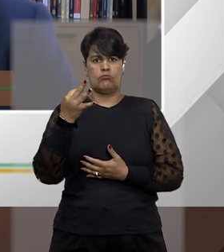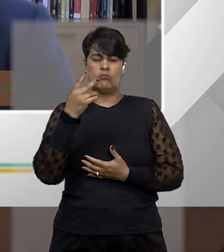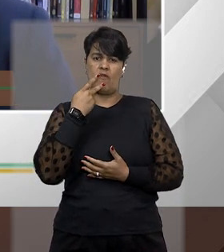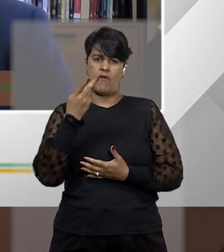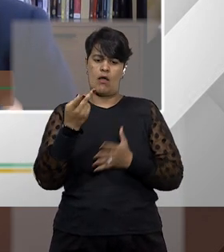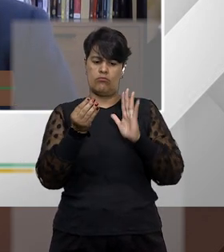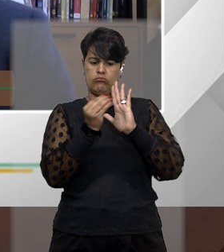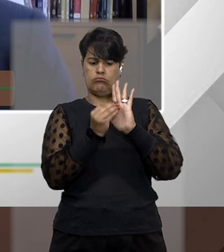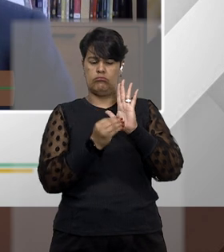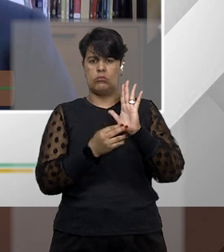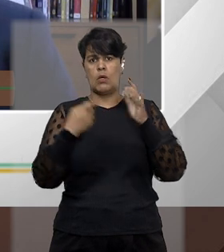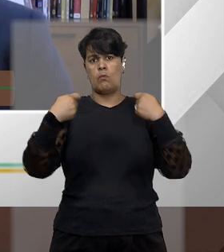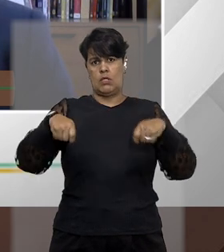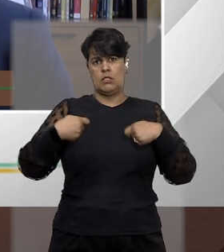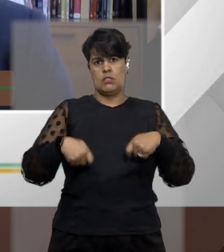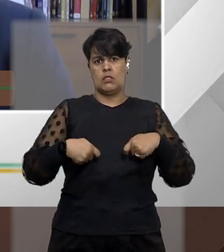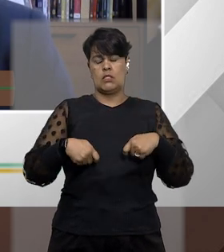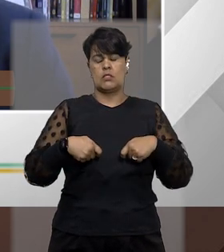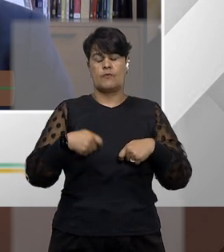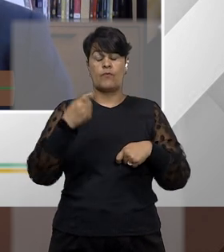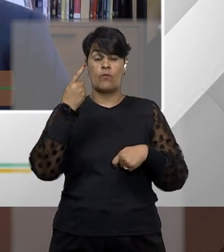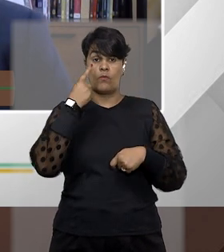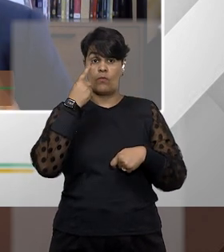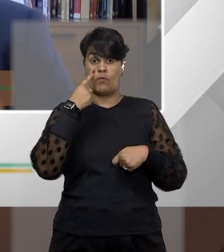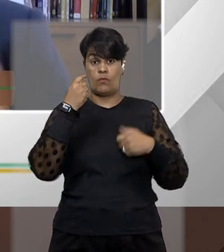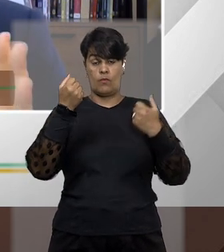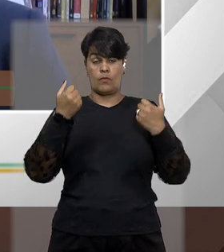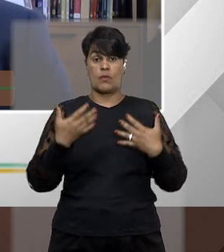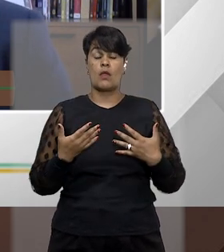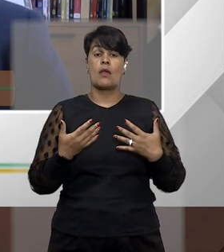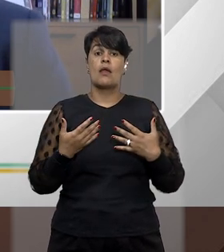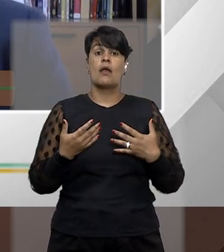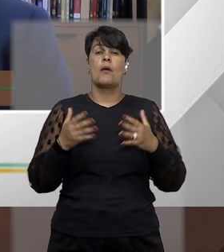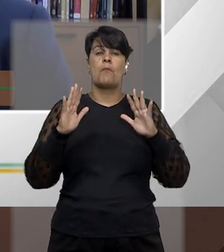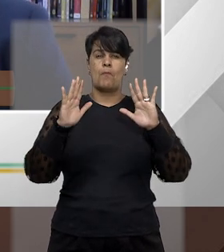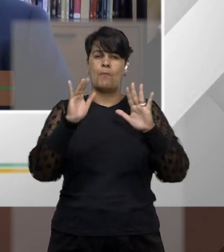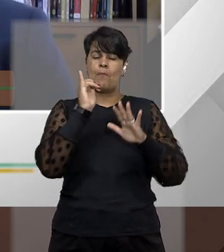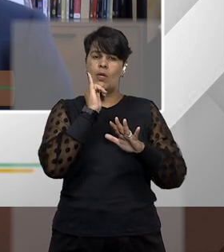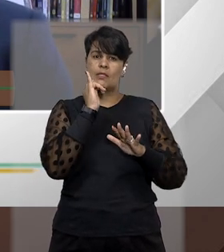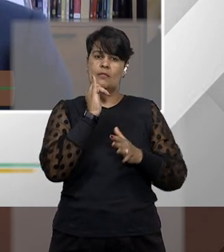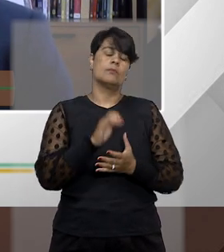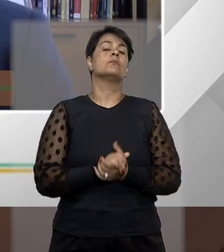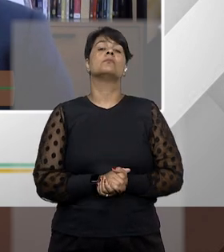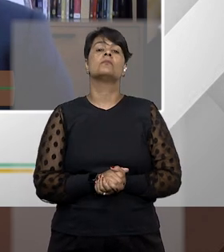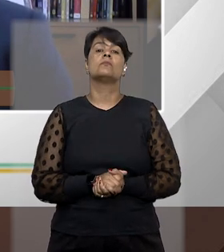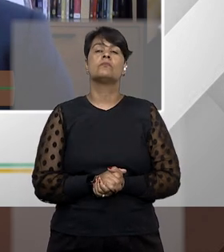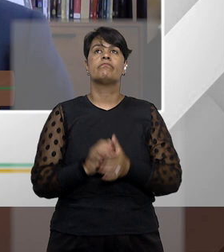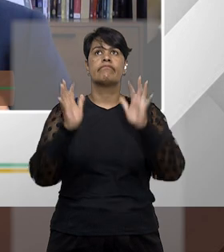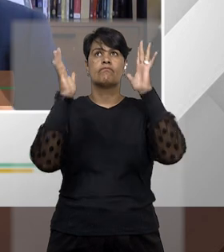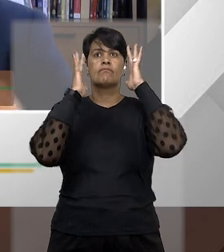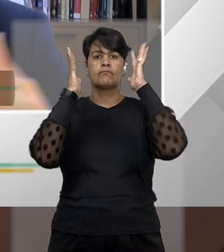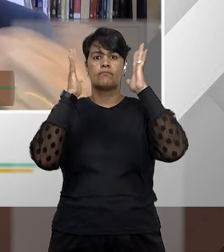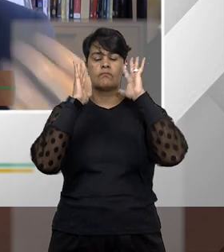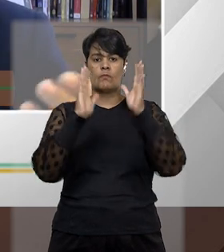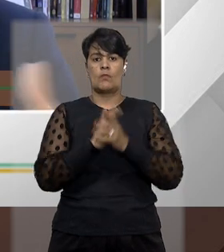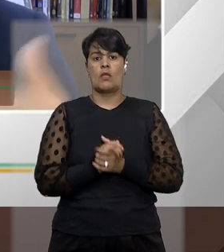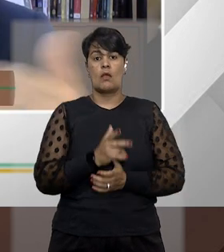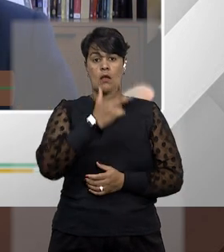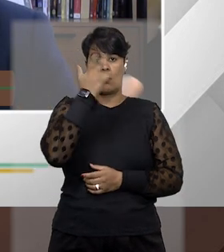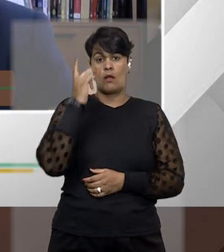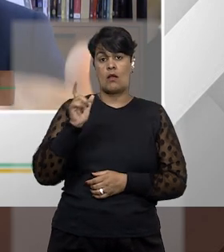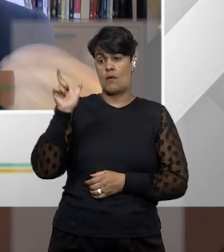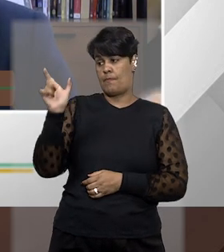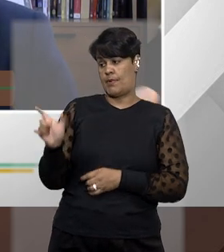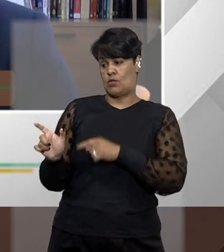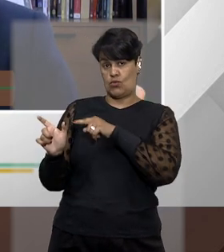necessário para a aceitação dessa teoria da encampação. Mas, a título de exemplo, vamos imaginar ali que um sujeito que entende que seu